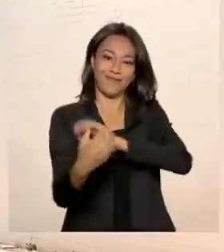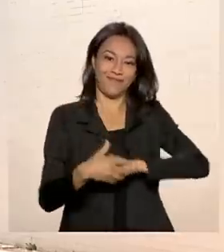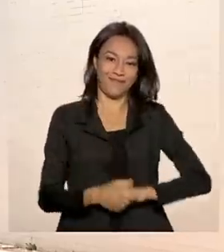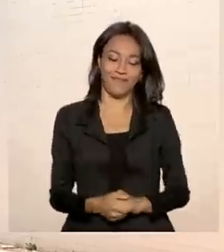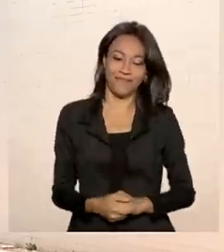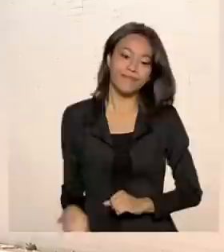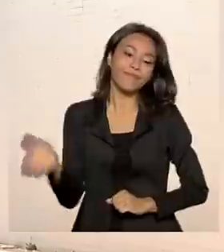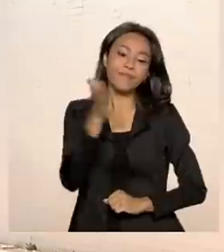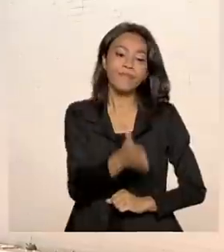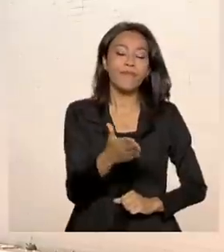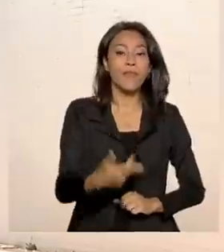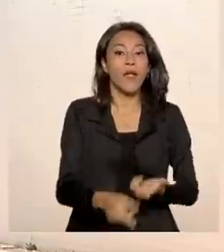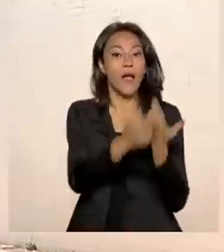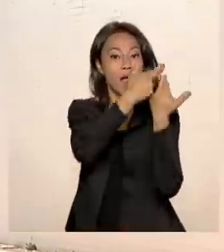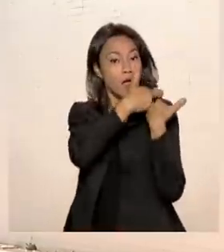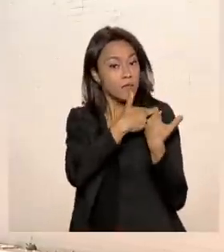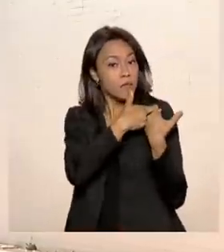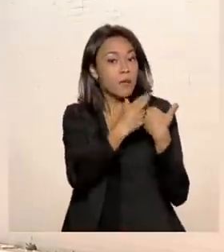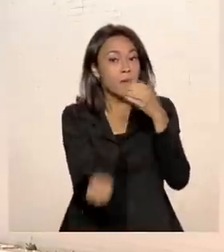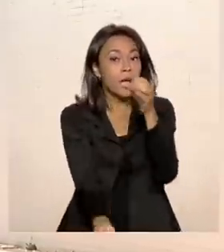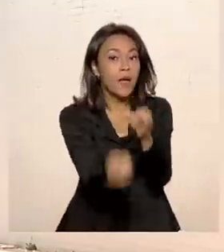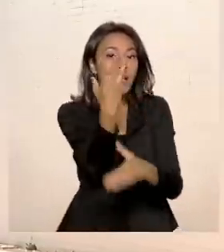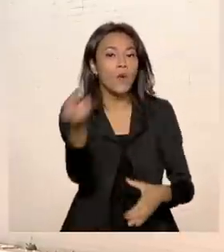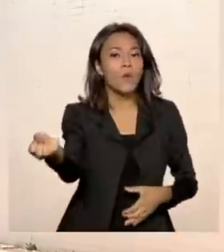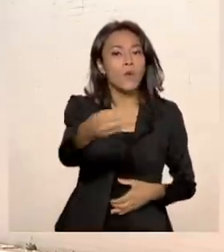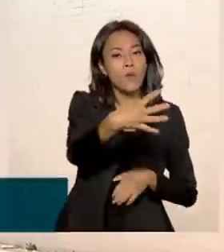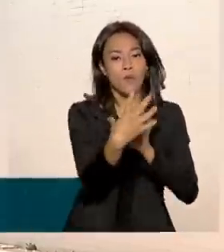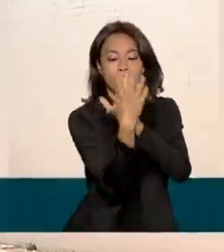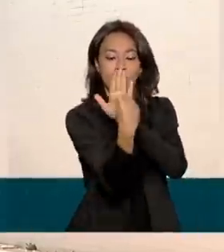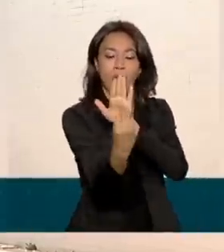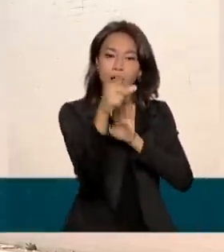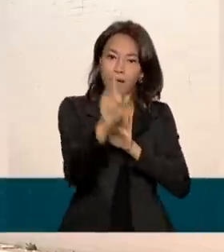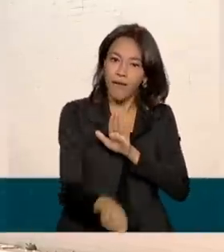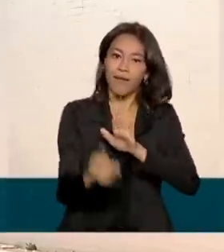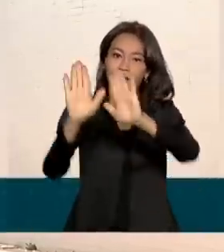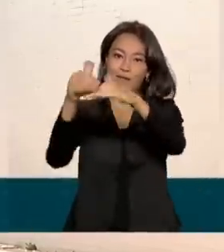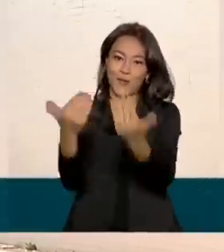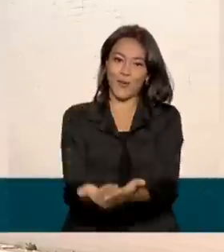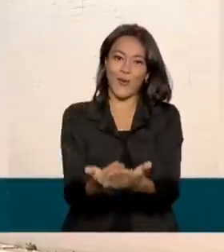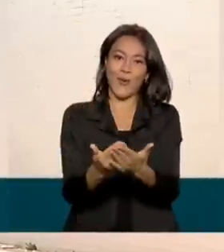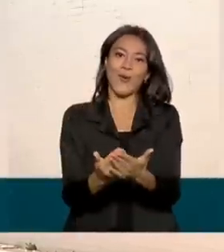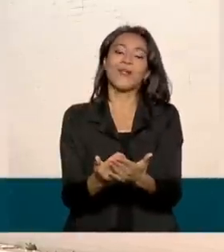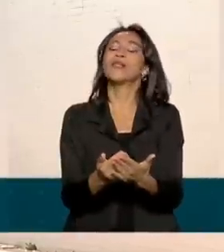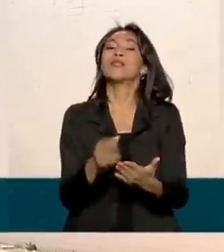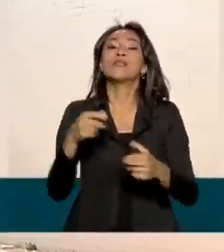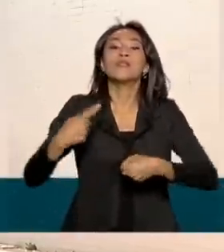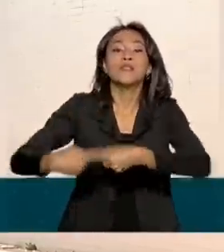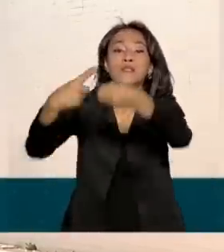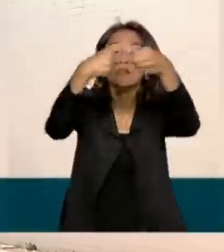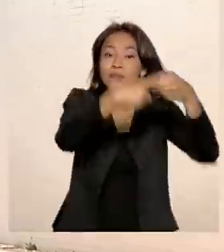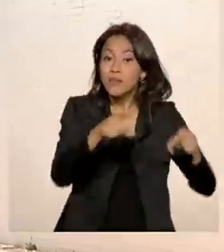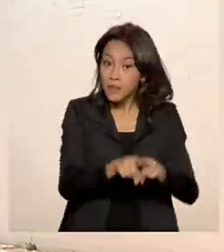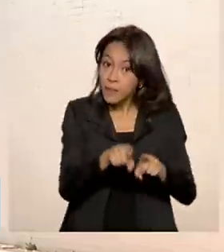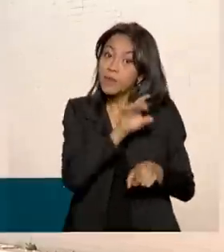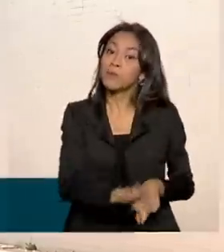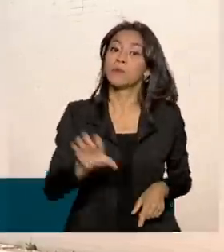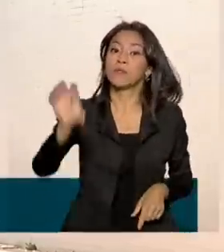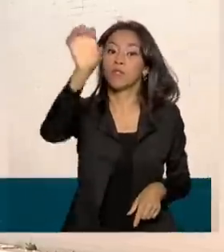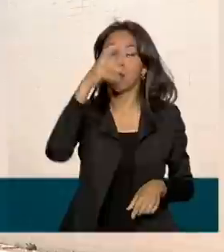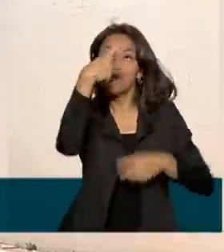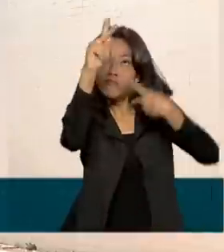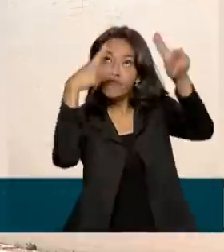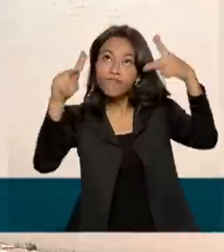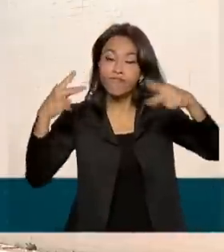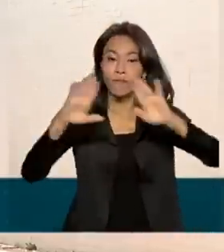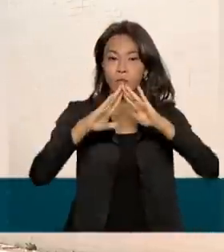responsabilidade pela implementação do novo ensino médio é das redes de ensino estaduais e municipais. Elas devem elaborar os